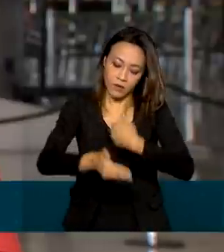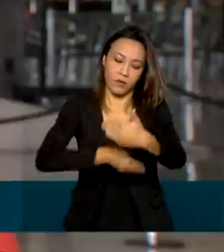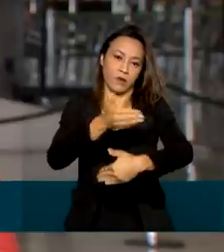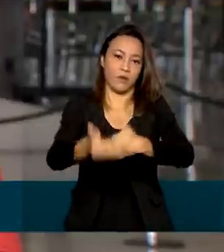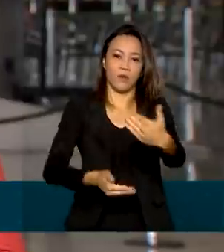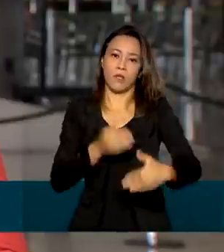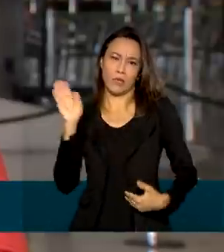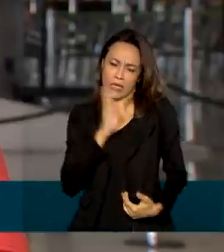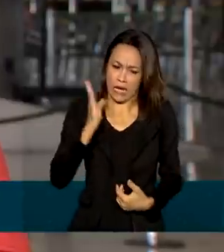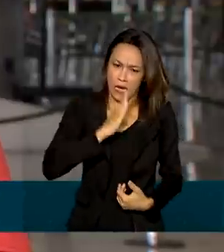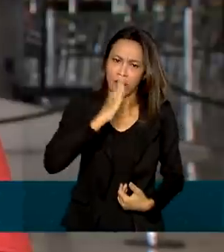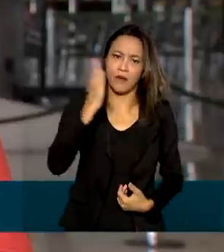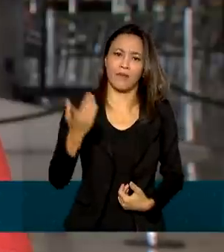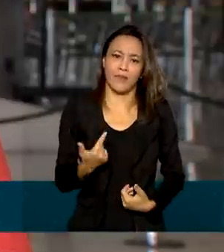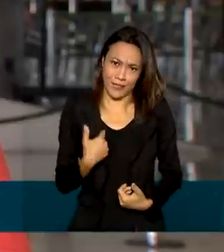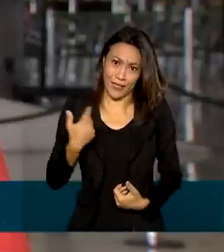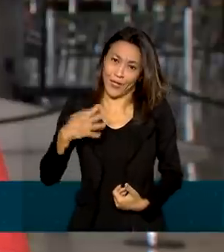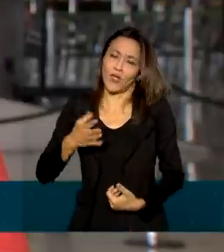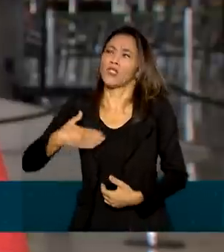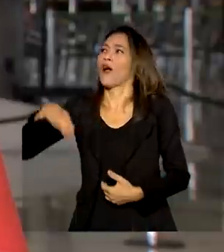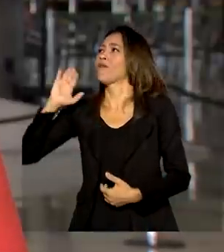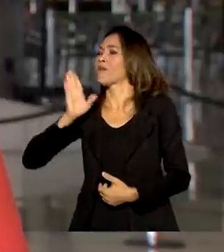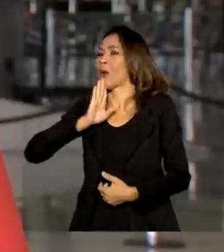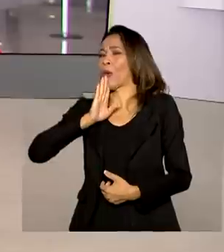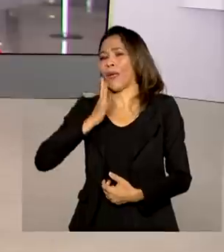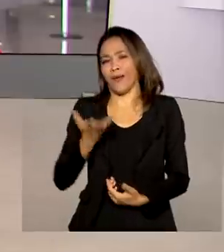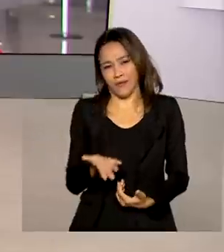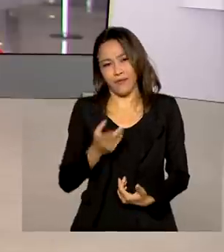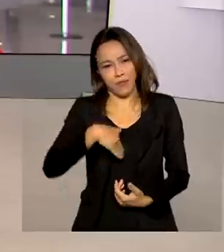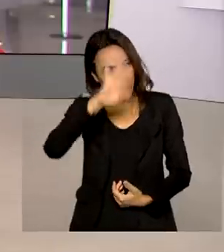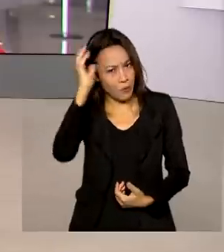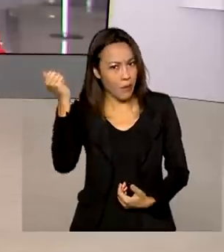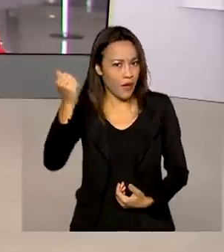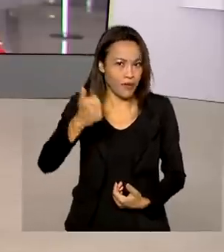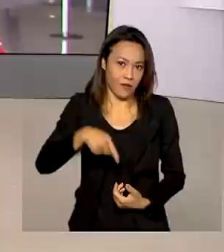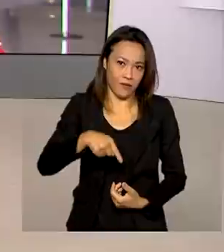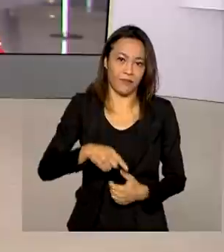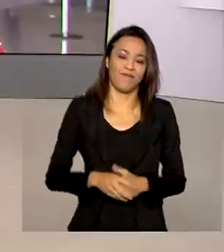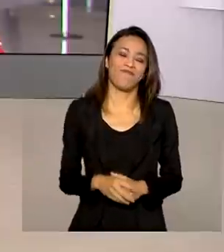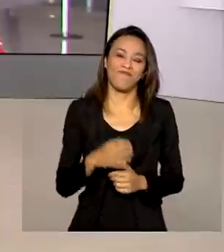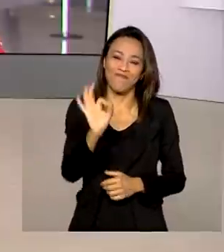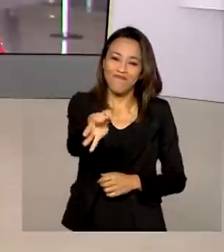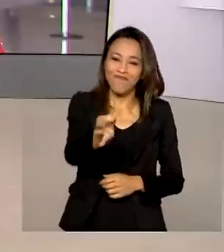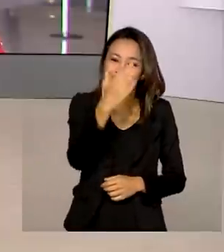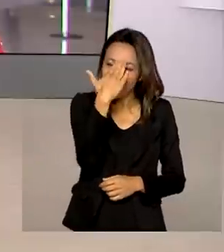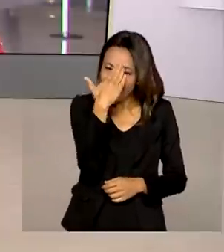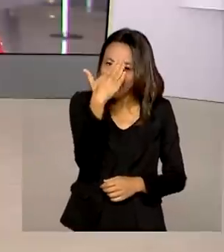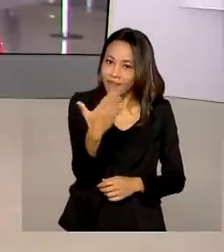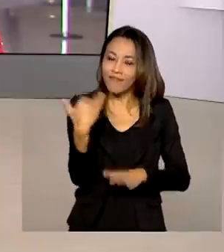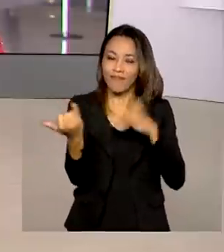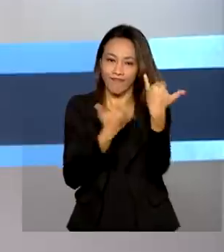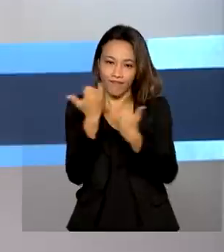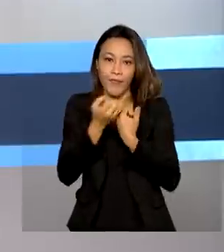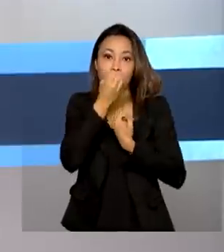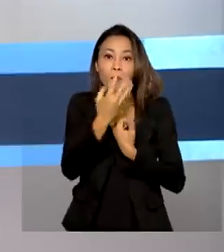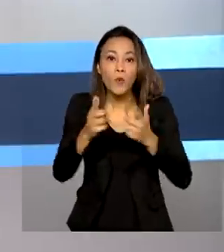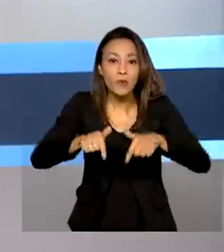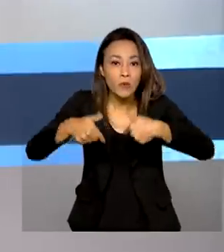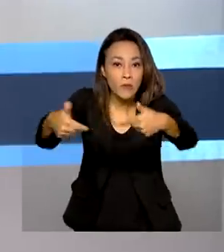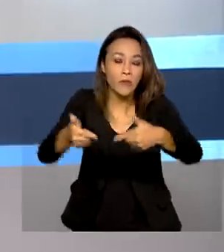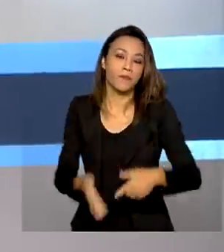muito mais rápida do que a gente conhece. Viu, Renata? Voltamos com você. Tá certo, Márcia. Obrigada pelas suas informações. Bom trabalho para você.